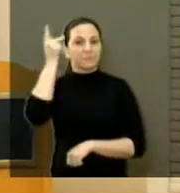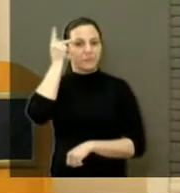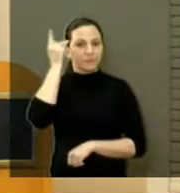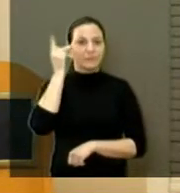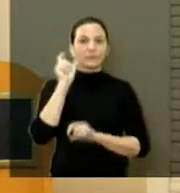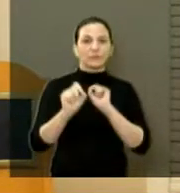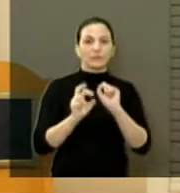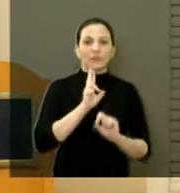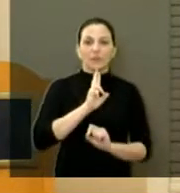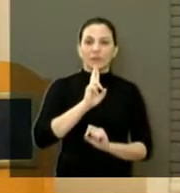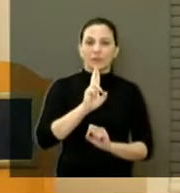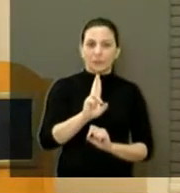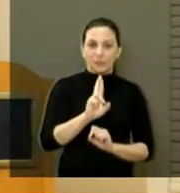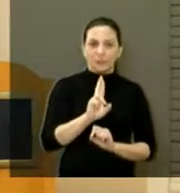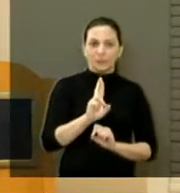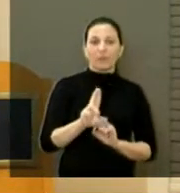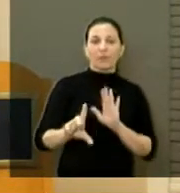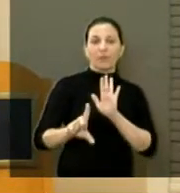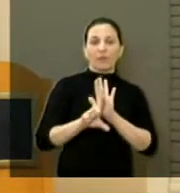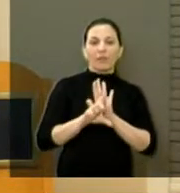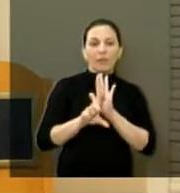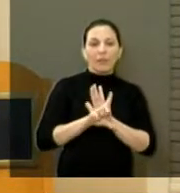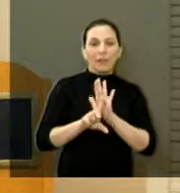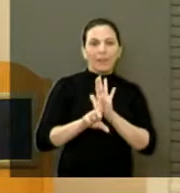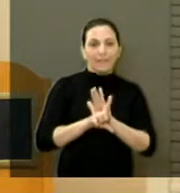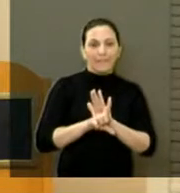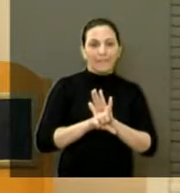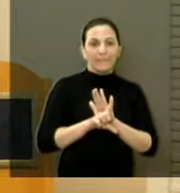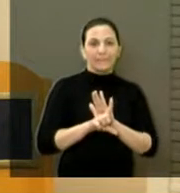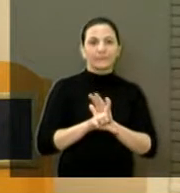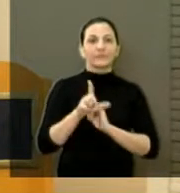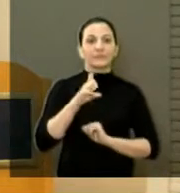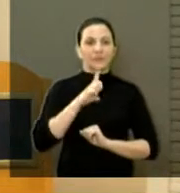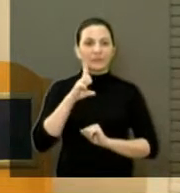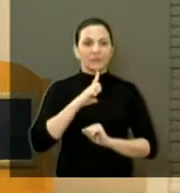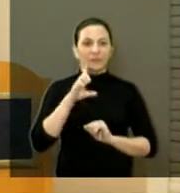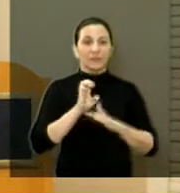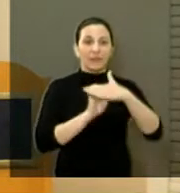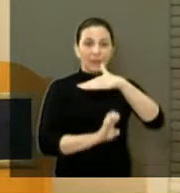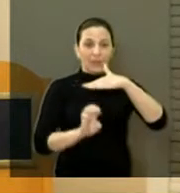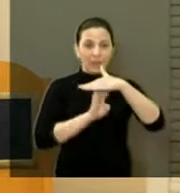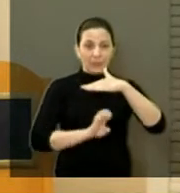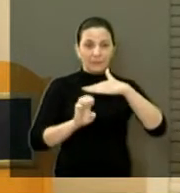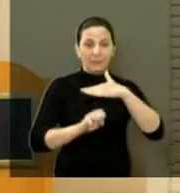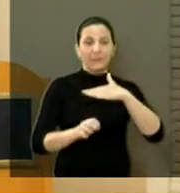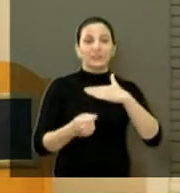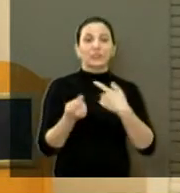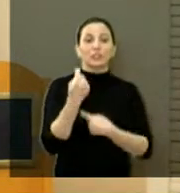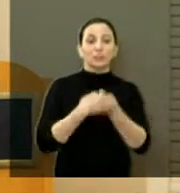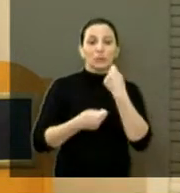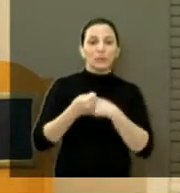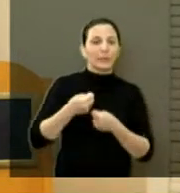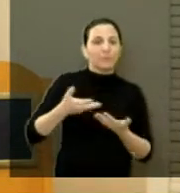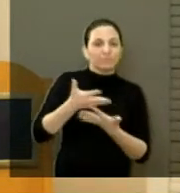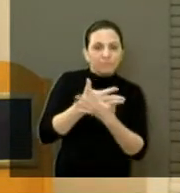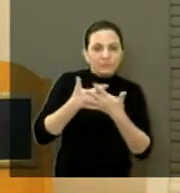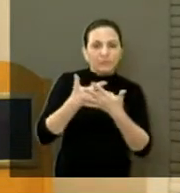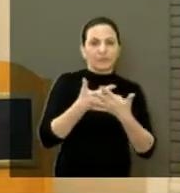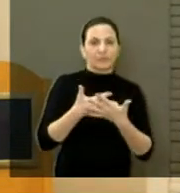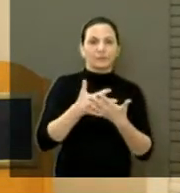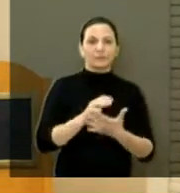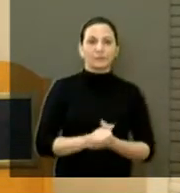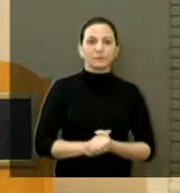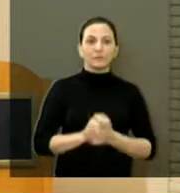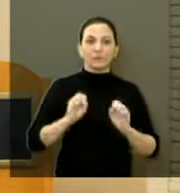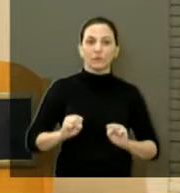que responde pela legislação que reage às empresas de economia mista. Vários shows